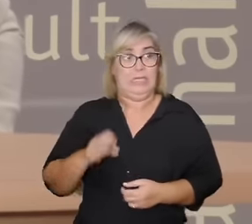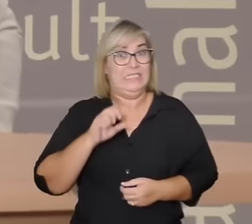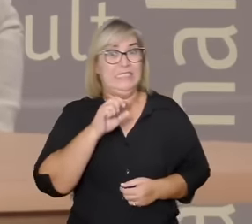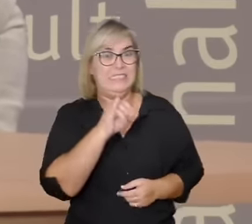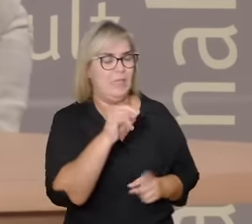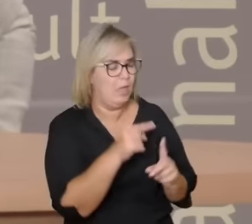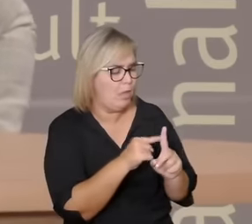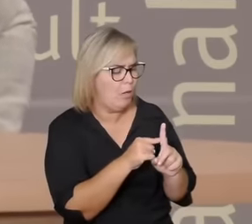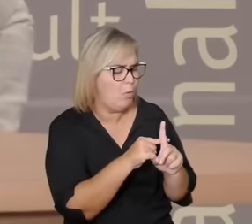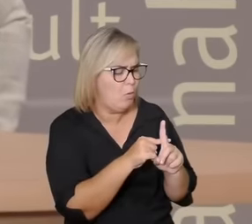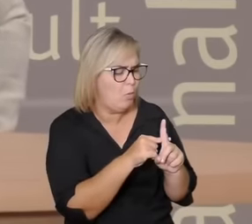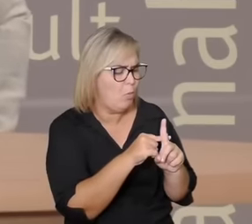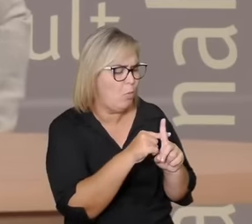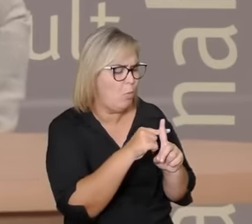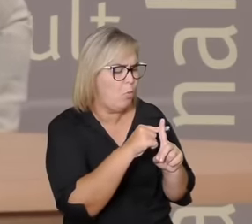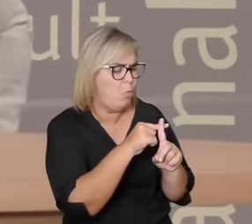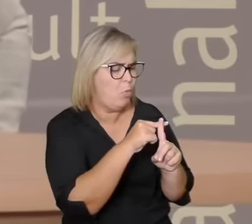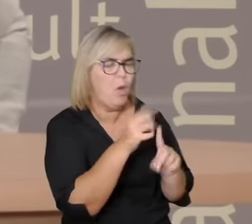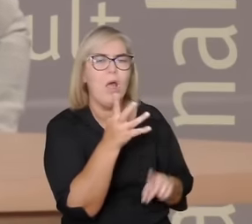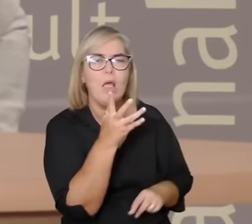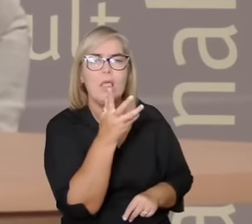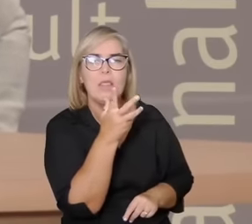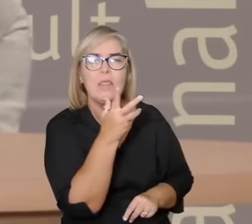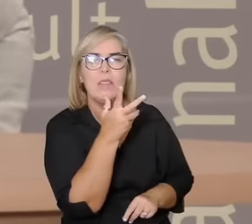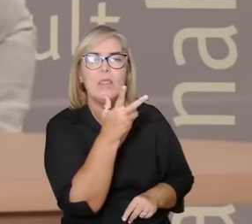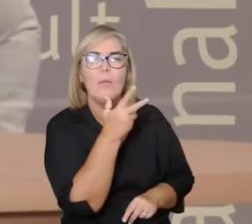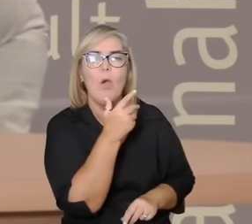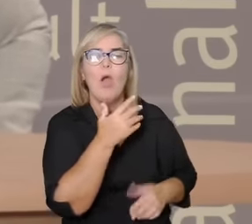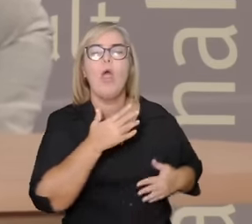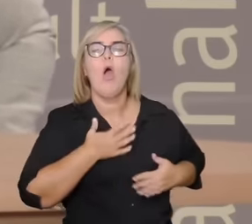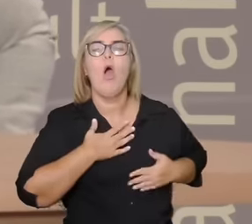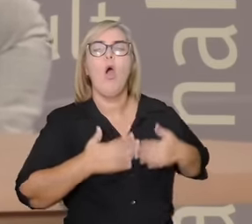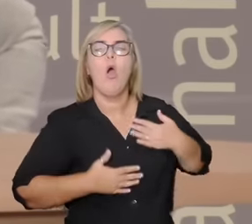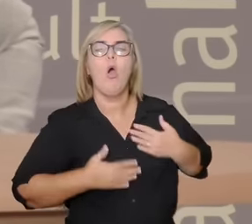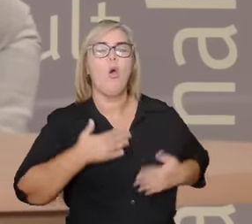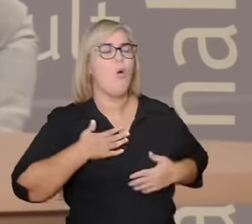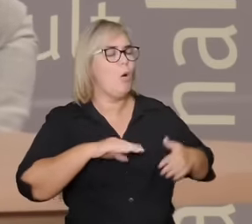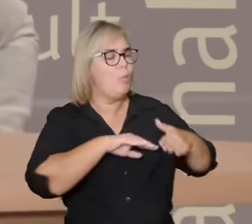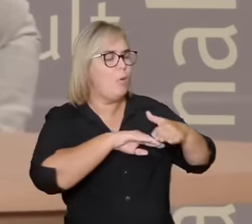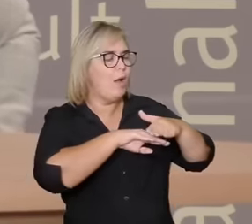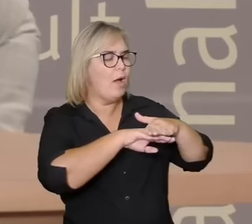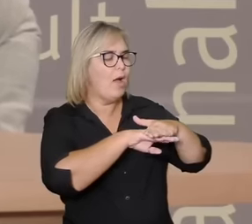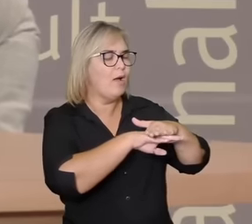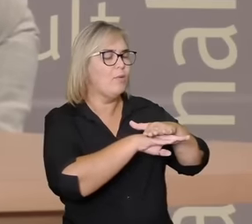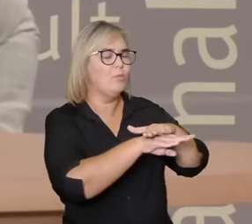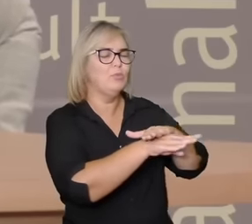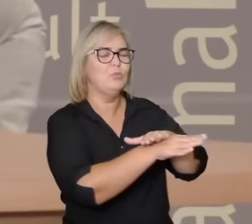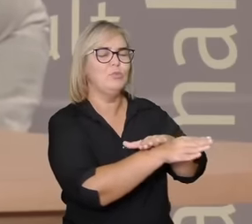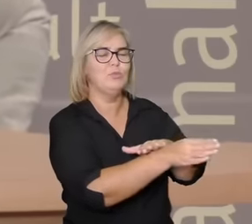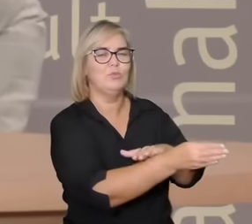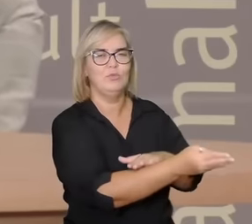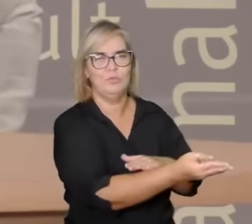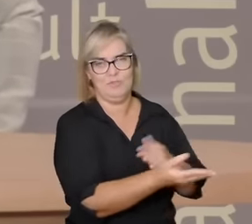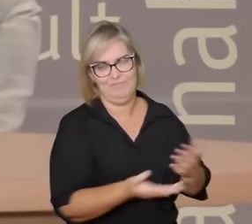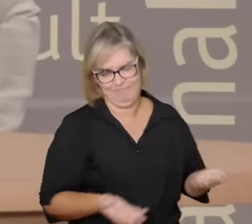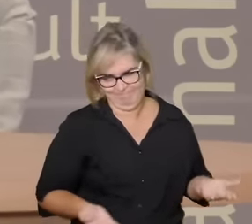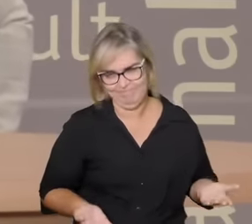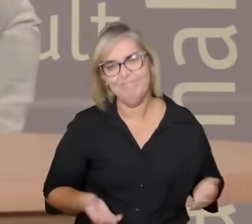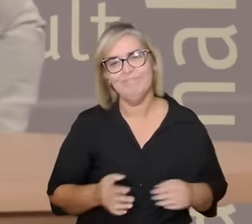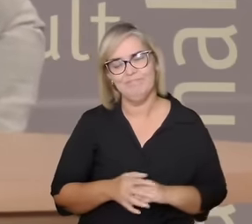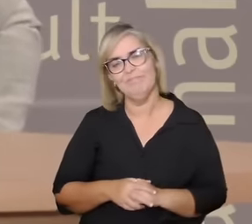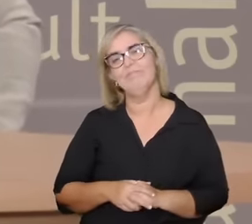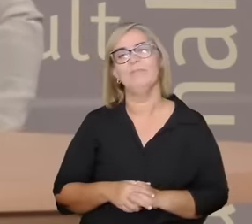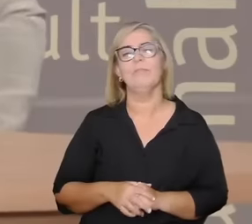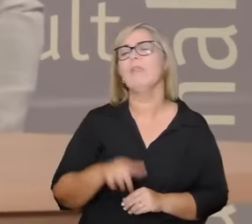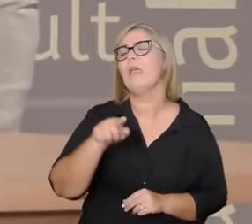de 0 a 100 em meia hora 1 hora o corpo vai se habituando com os outros ares imagina que a vai daqui